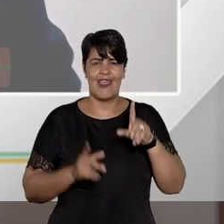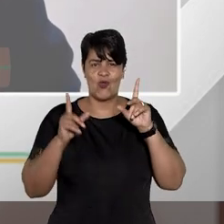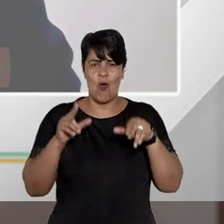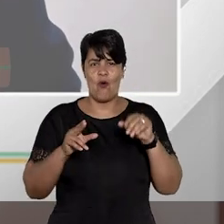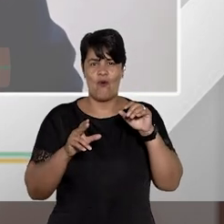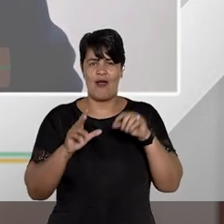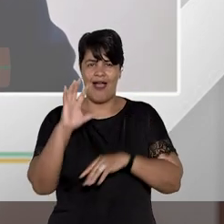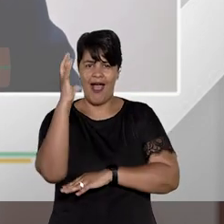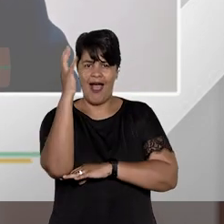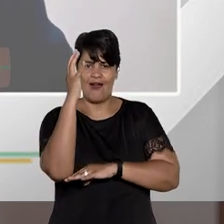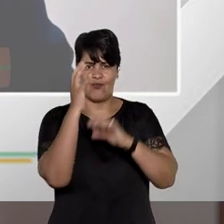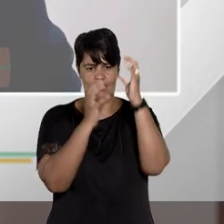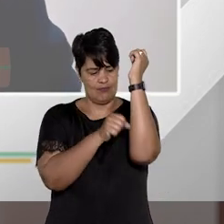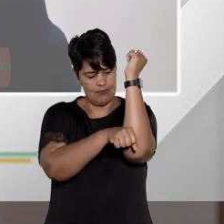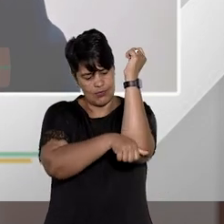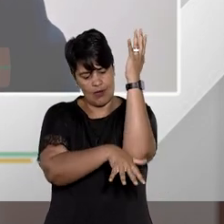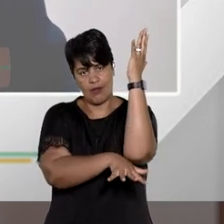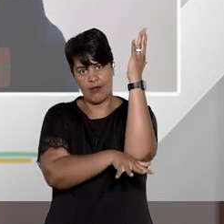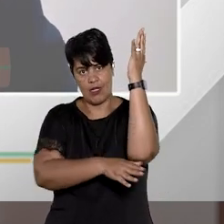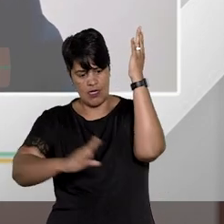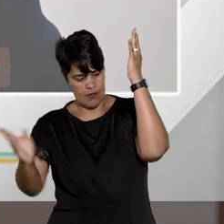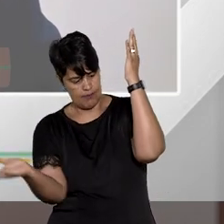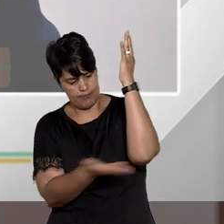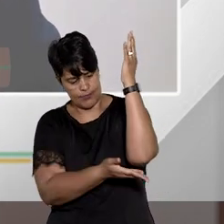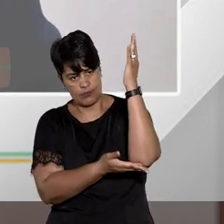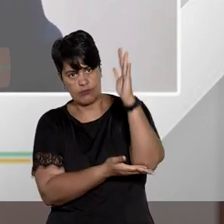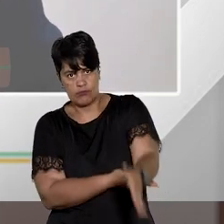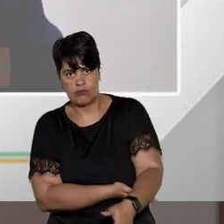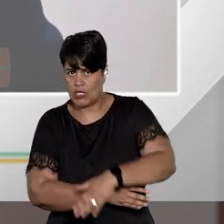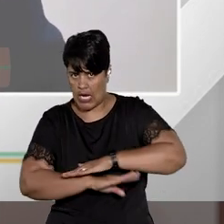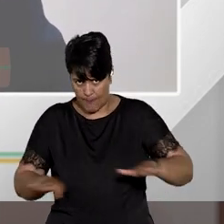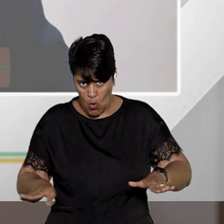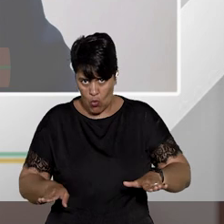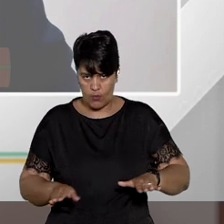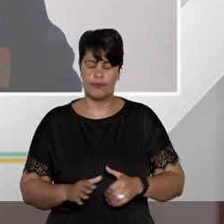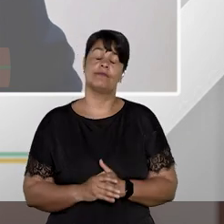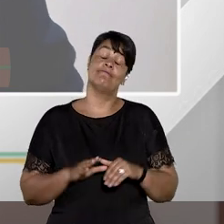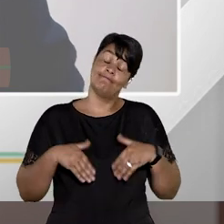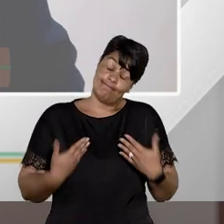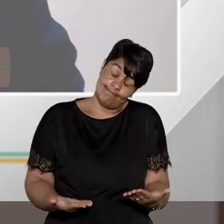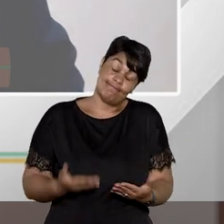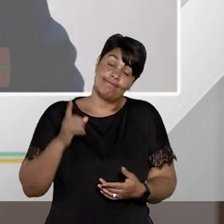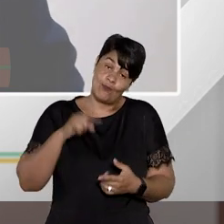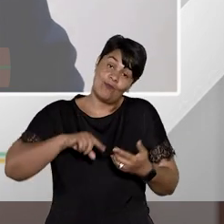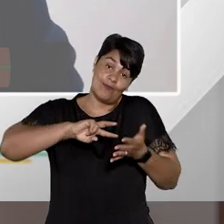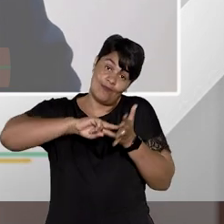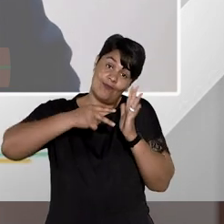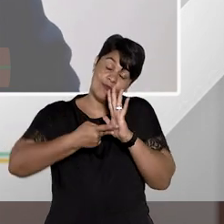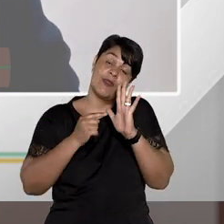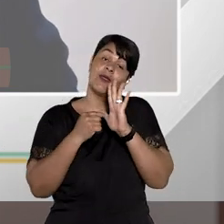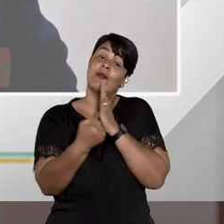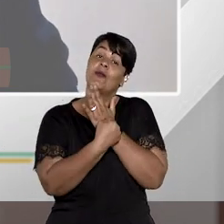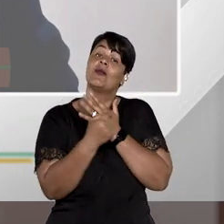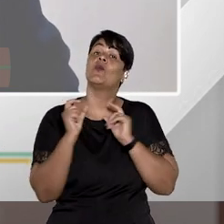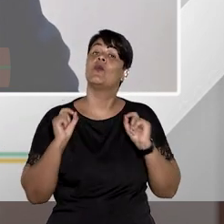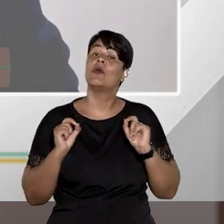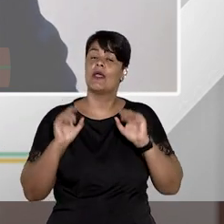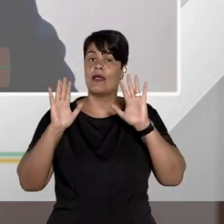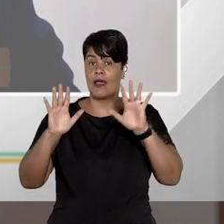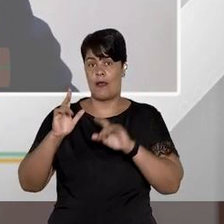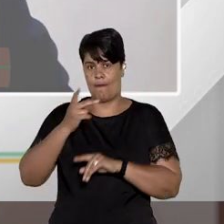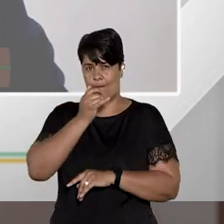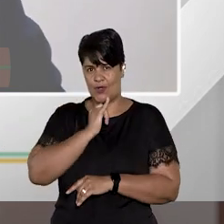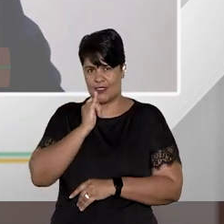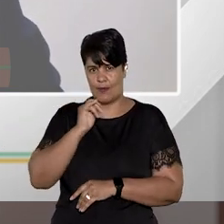raiz como assim? Não há mandado de prisão não há ordem de prisão expedida não tem ninguém preso